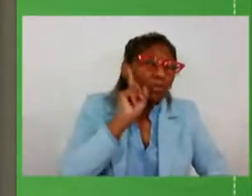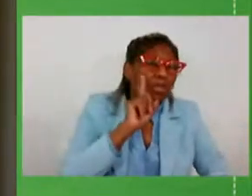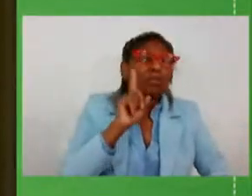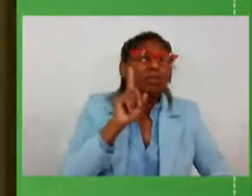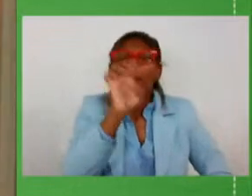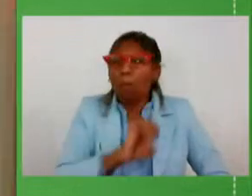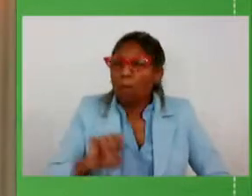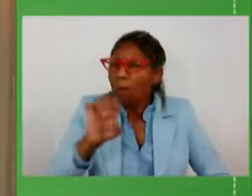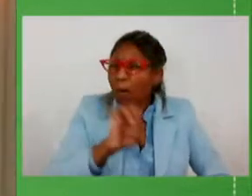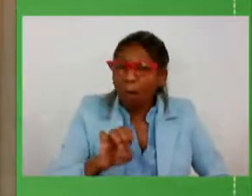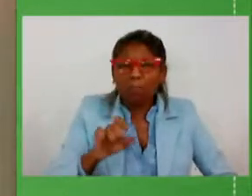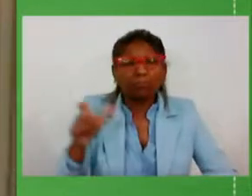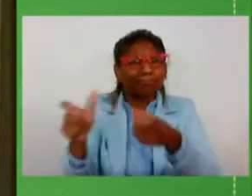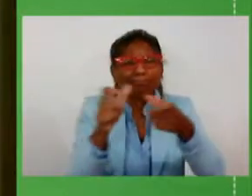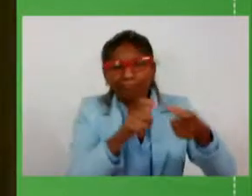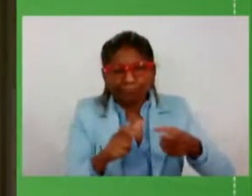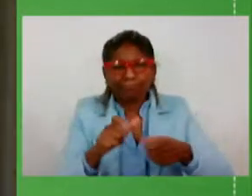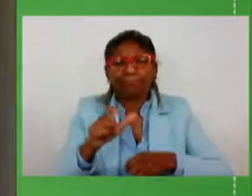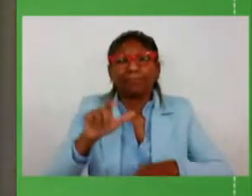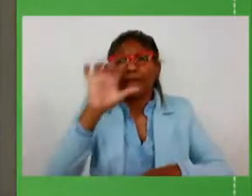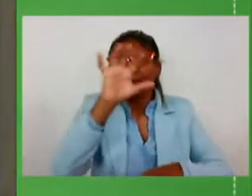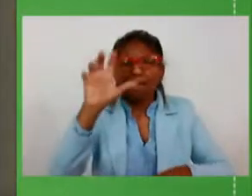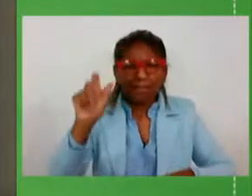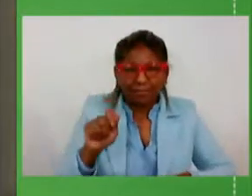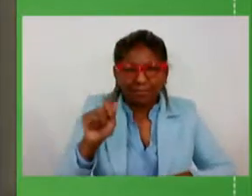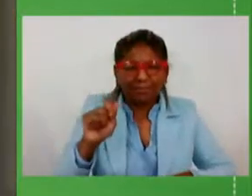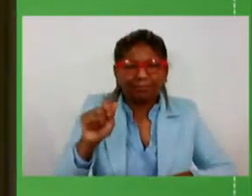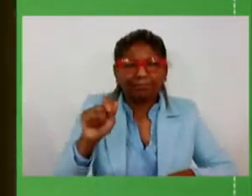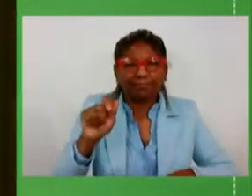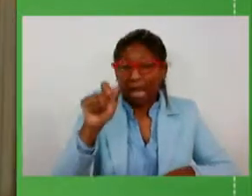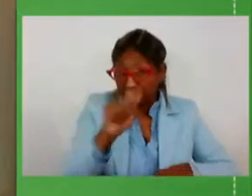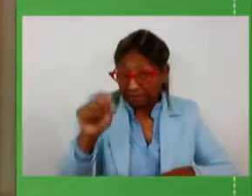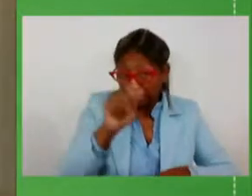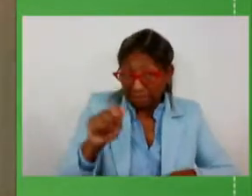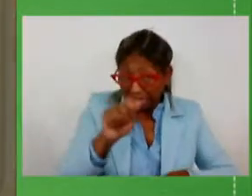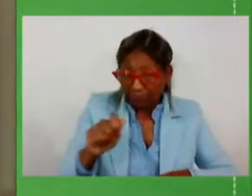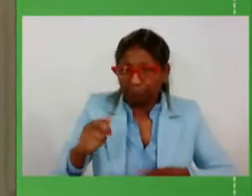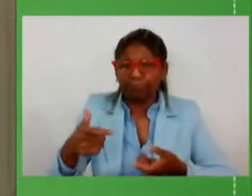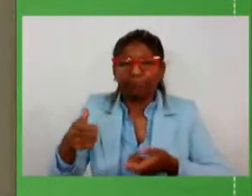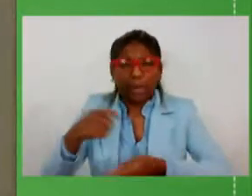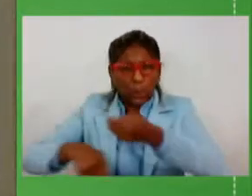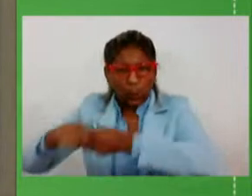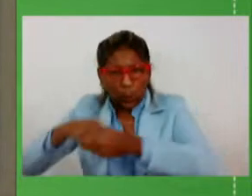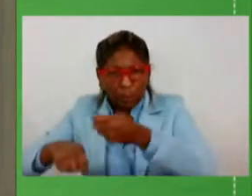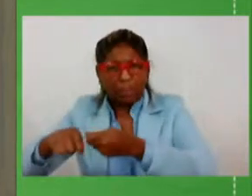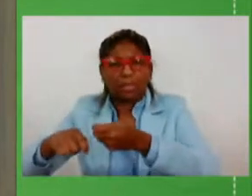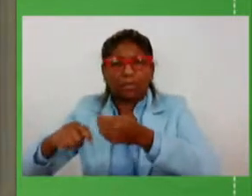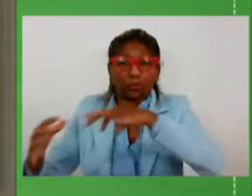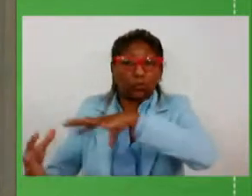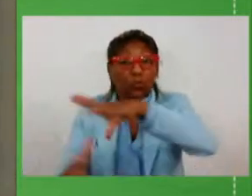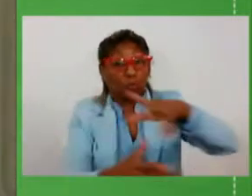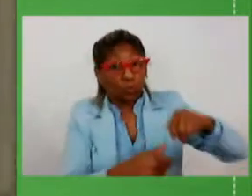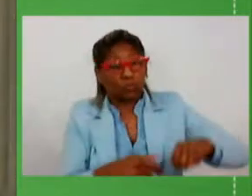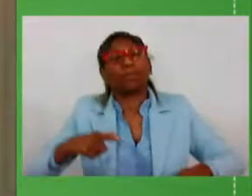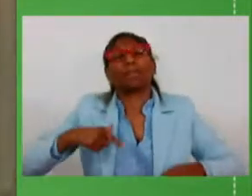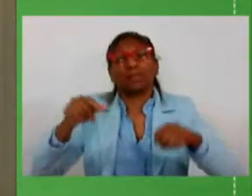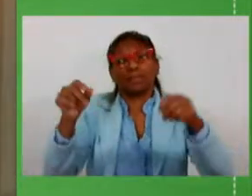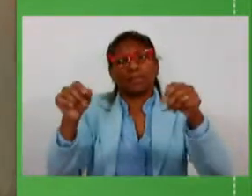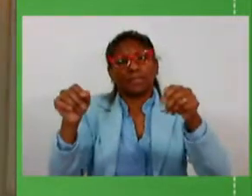a Ásia as maiores economias do planeta estão estruturadas em